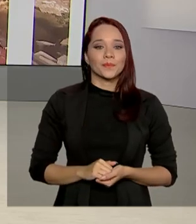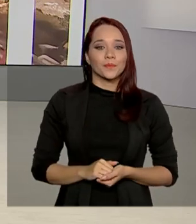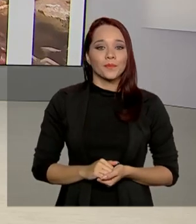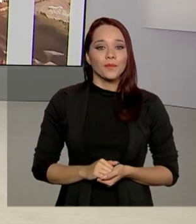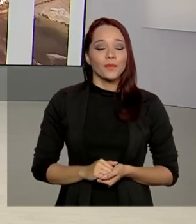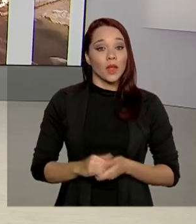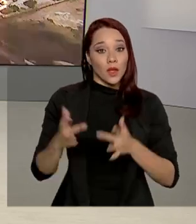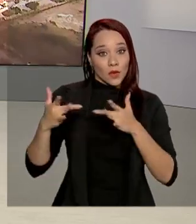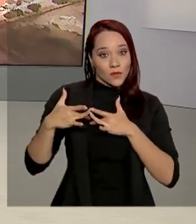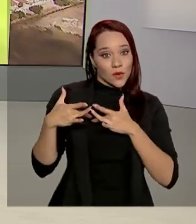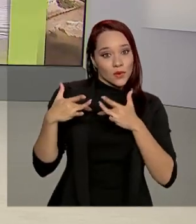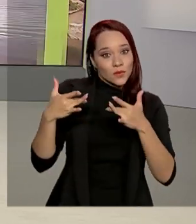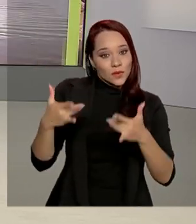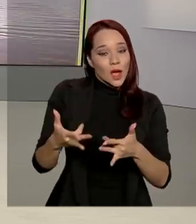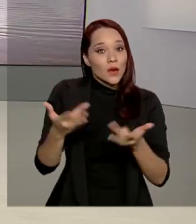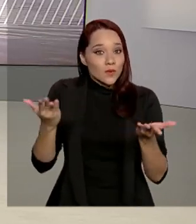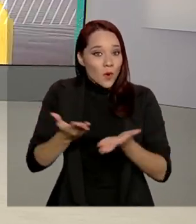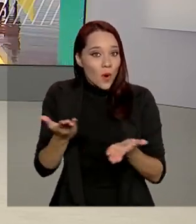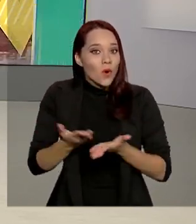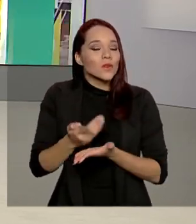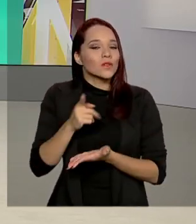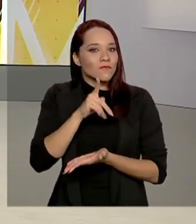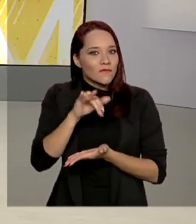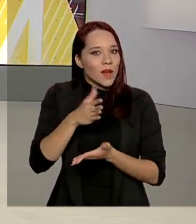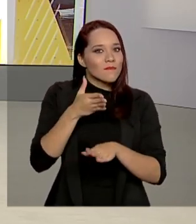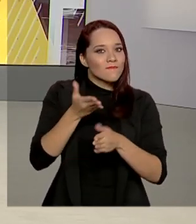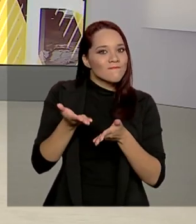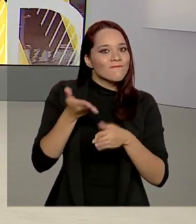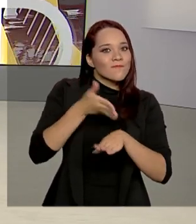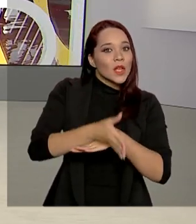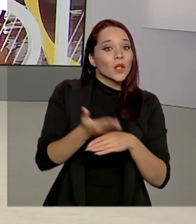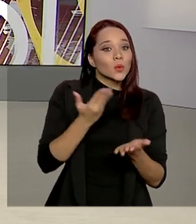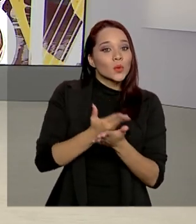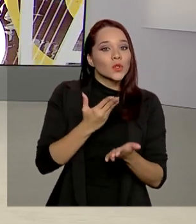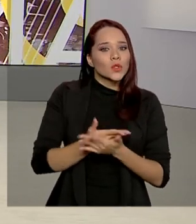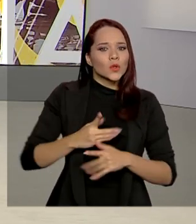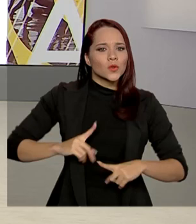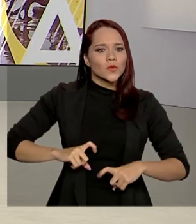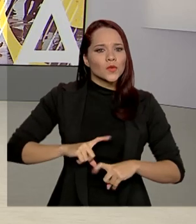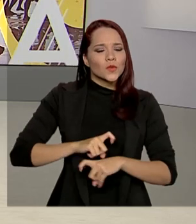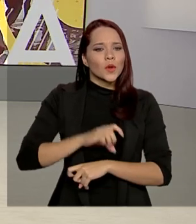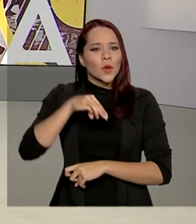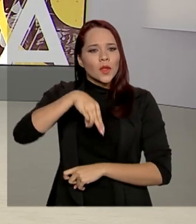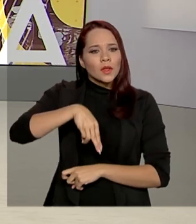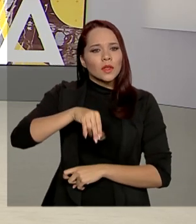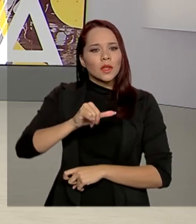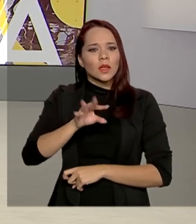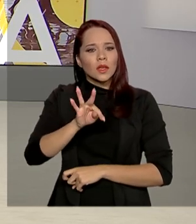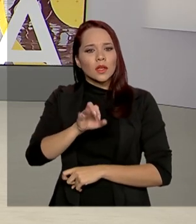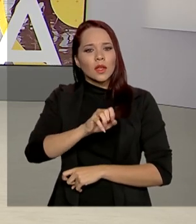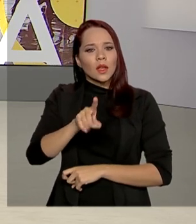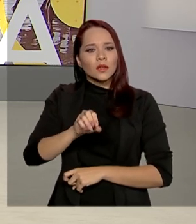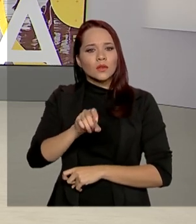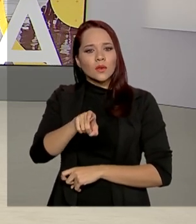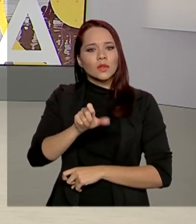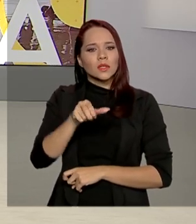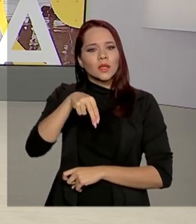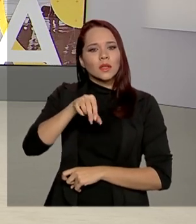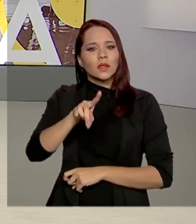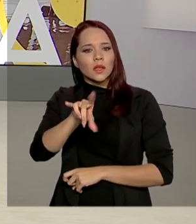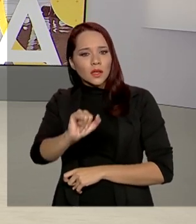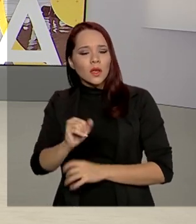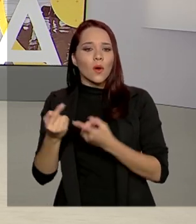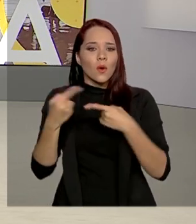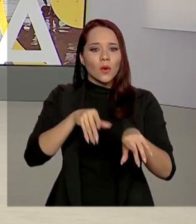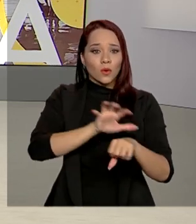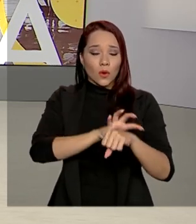Voluntários participam hoje de um estudo clínico do vermífugo nitazoxanida contra o coronavírus. Essa